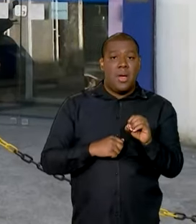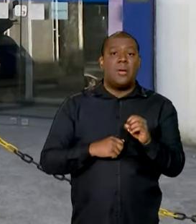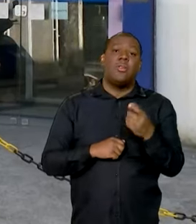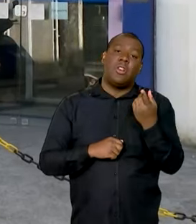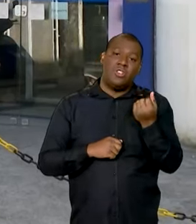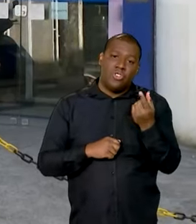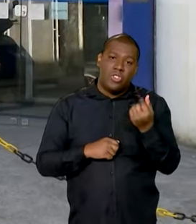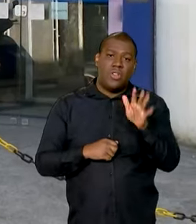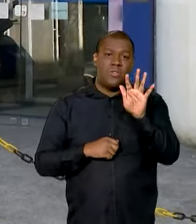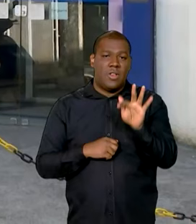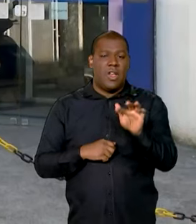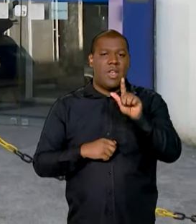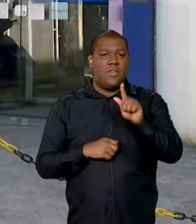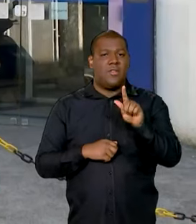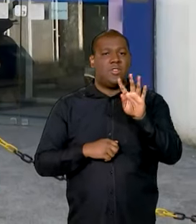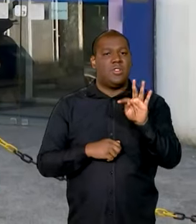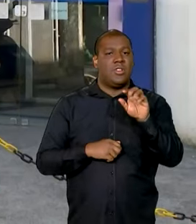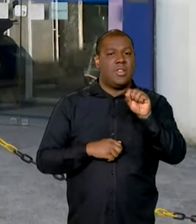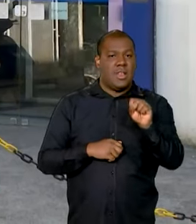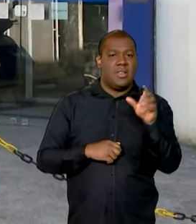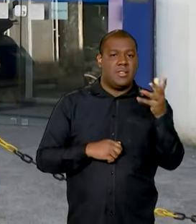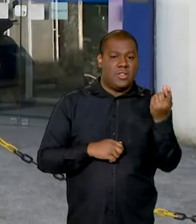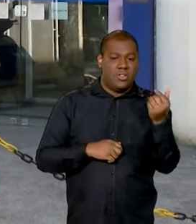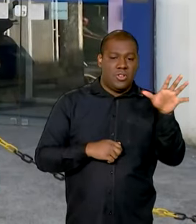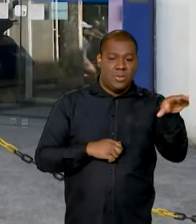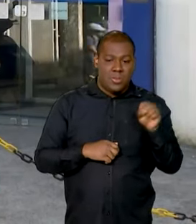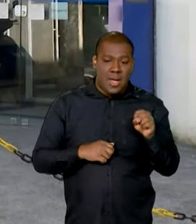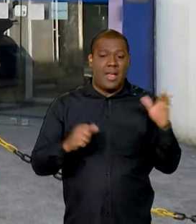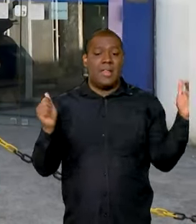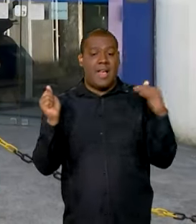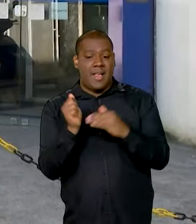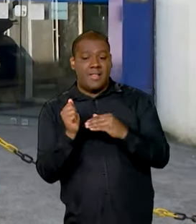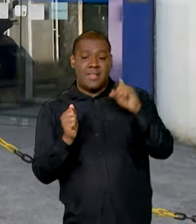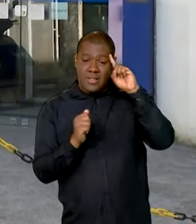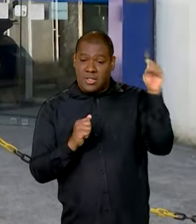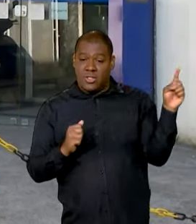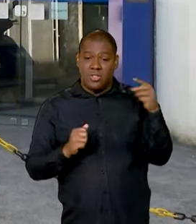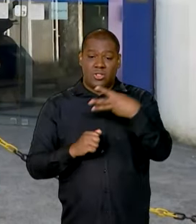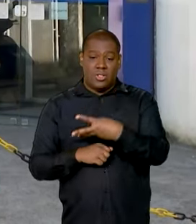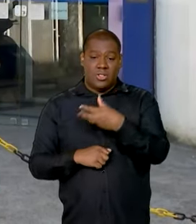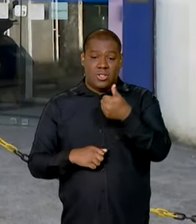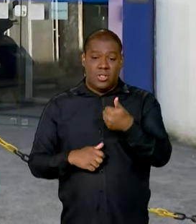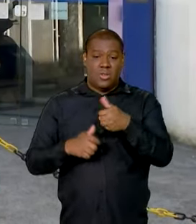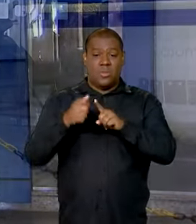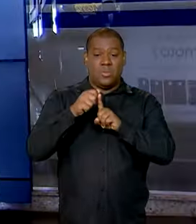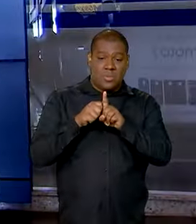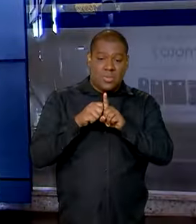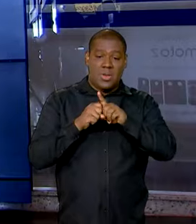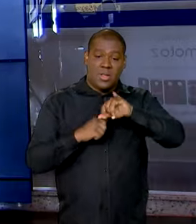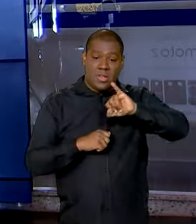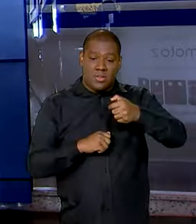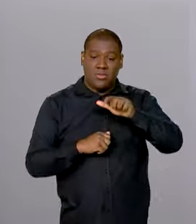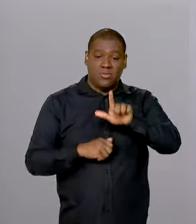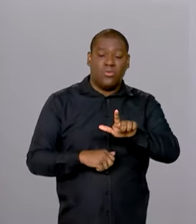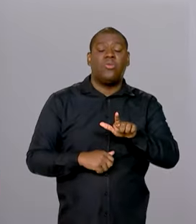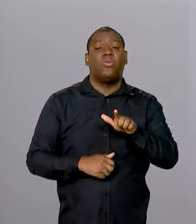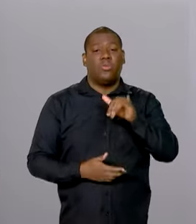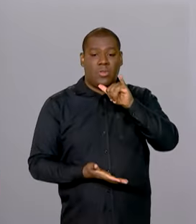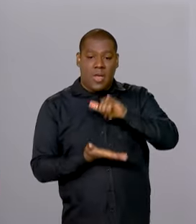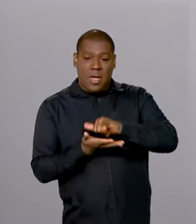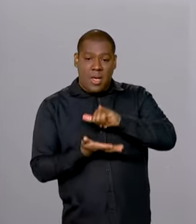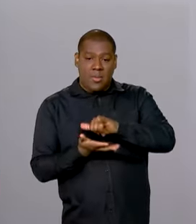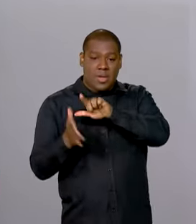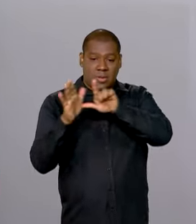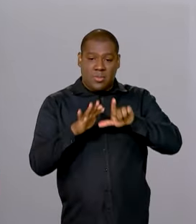até o dia 31 de julho. Depois desse período, o valor retorna para o fundo. No aplicativo do FGTS também